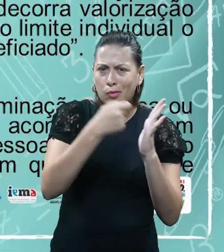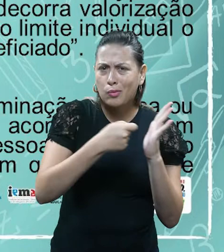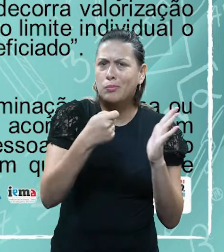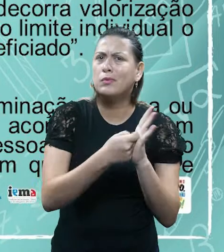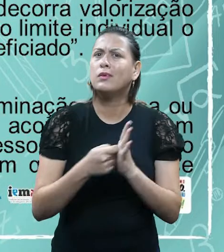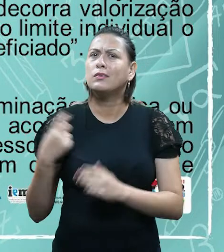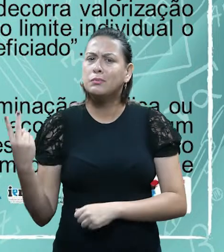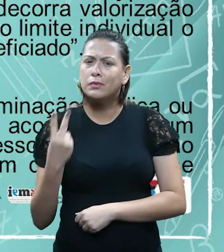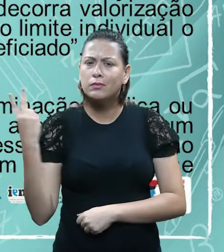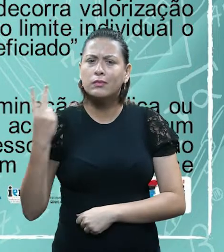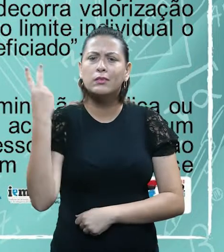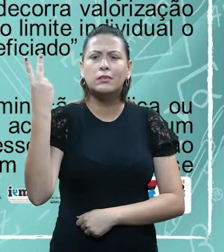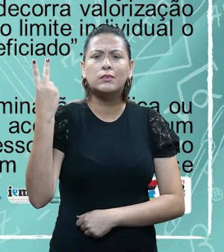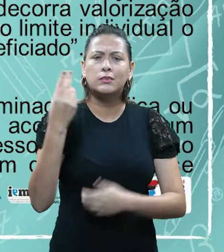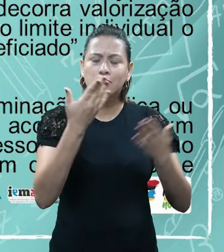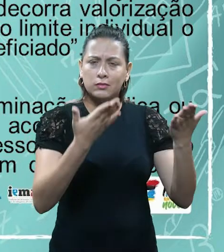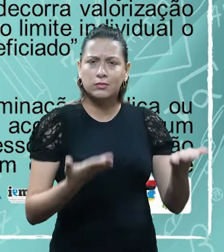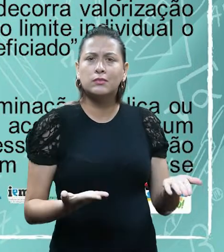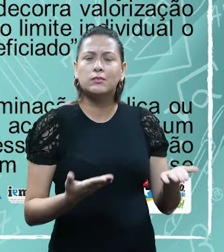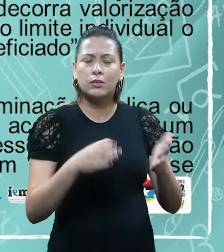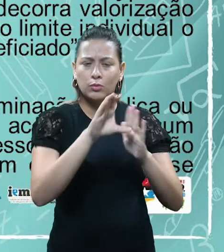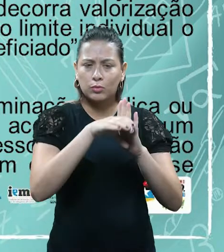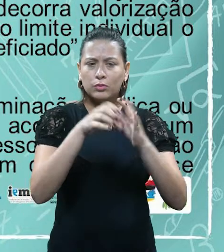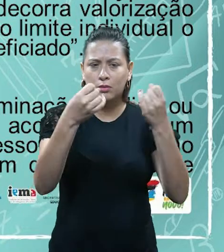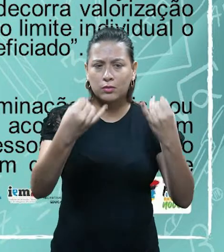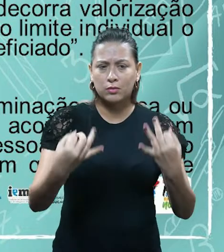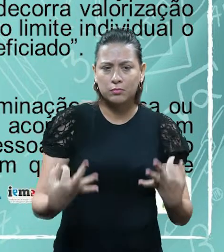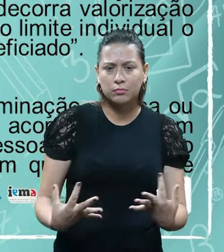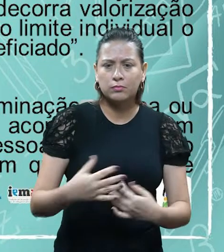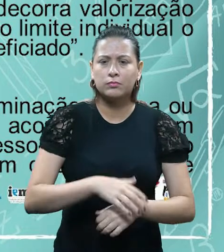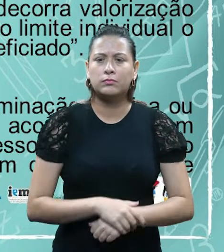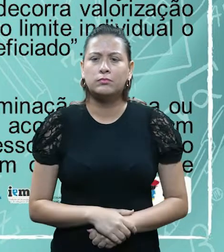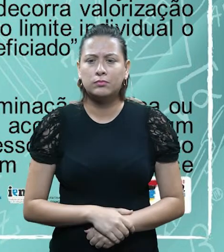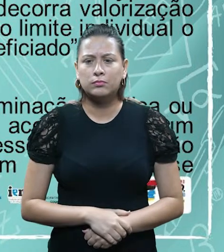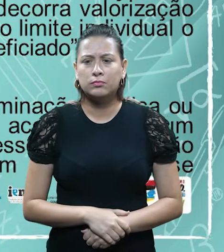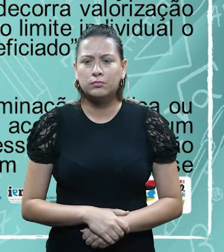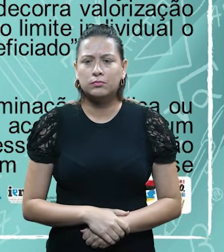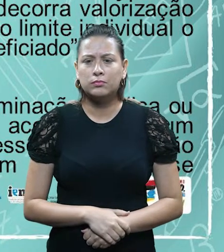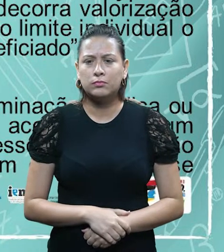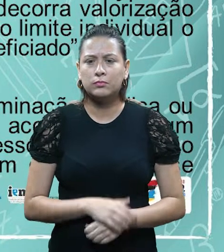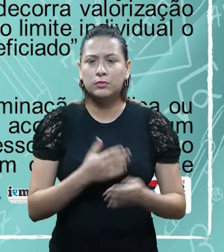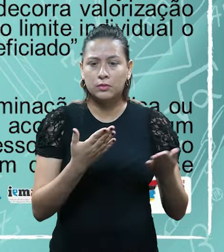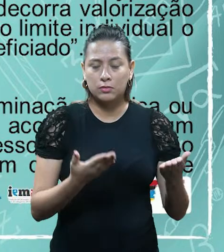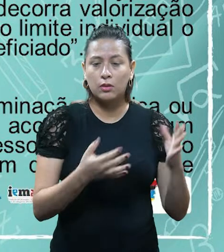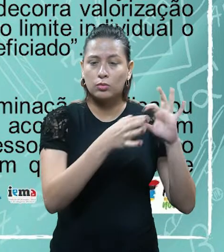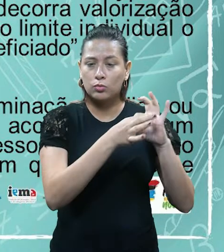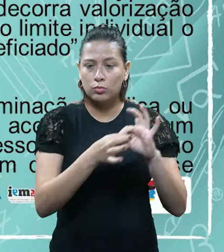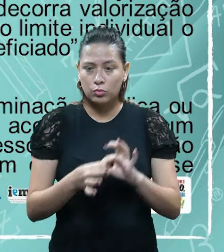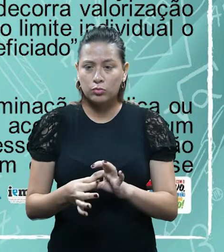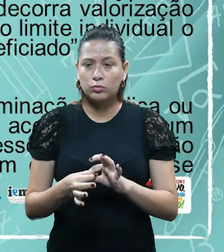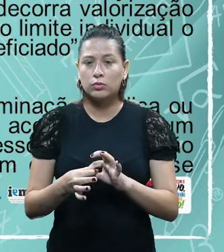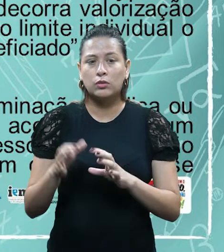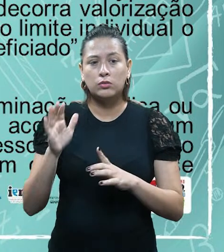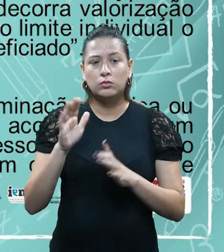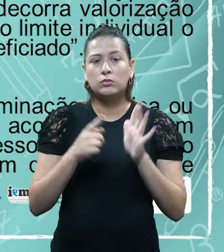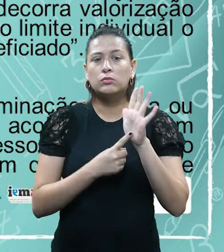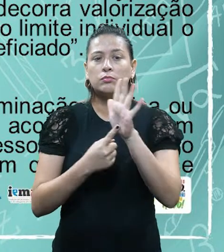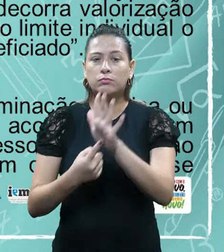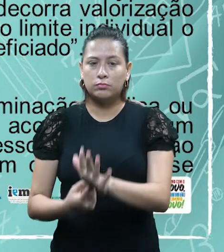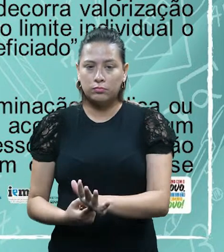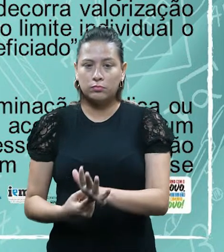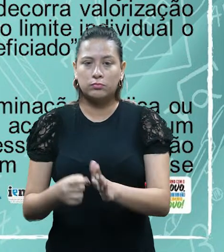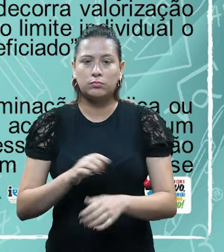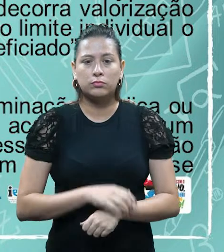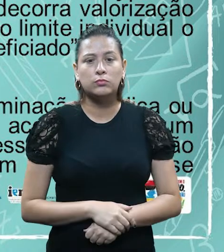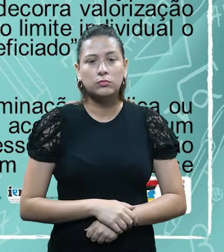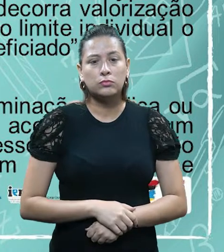né, é o que quer dizer o conceito aqui. No âmbito de suas respectivas atribuições, é instituída para fazer face ao custo de